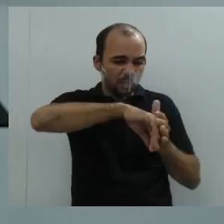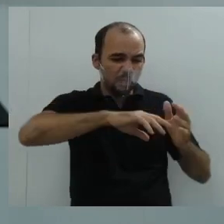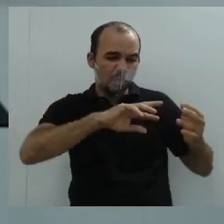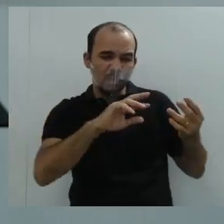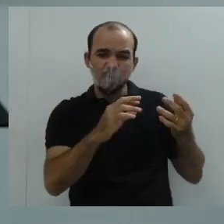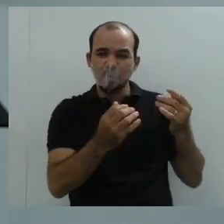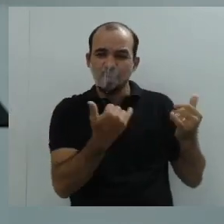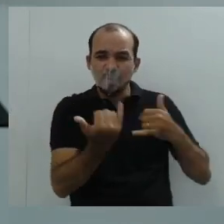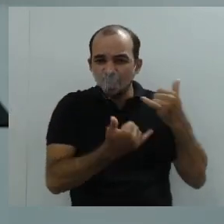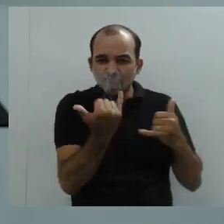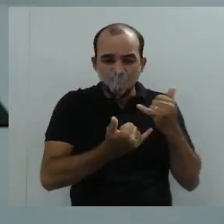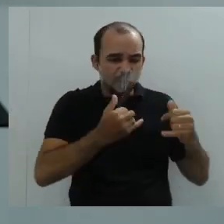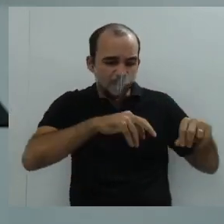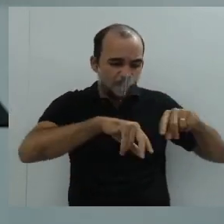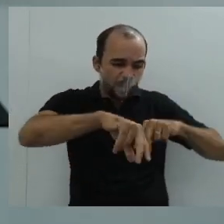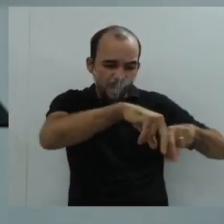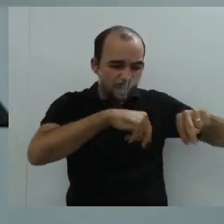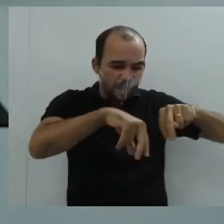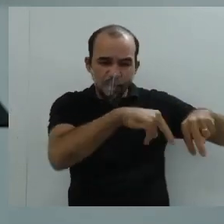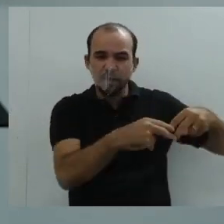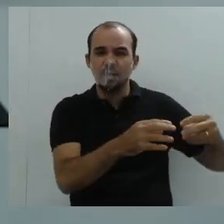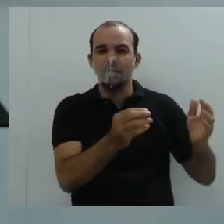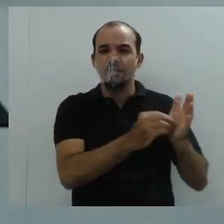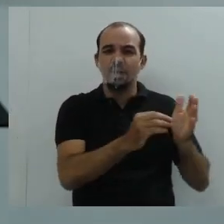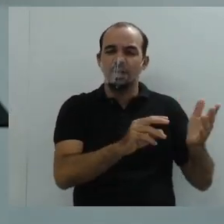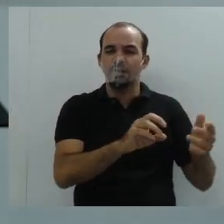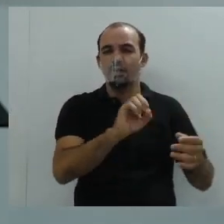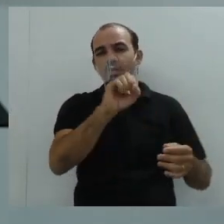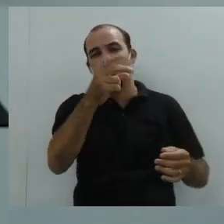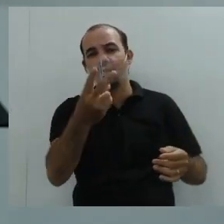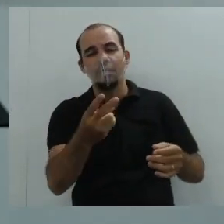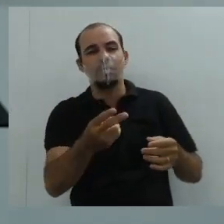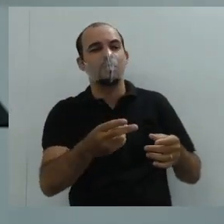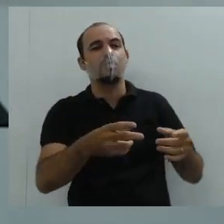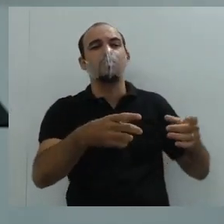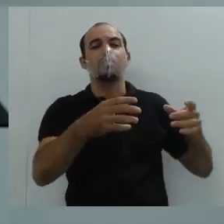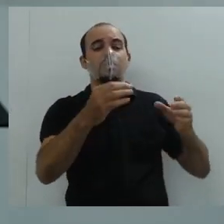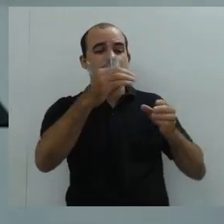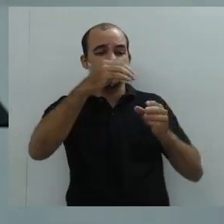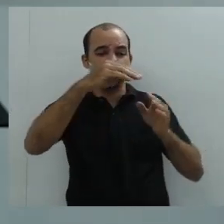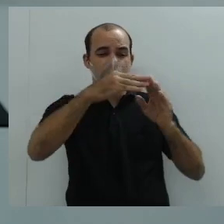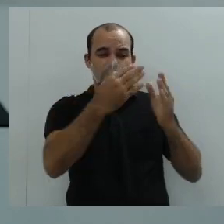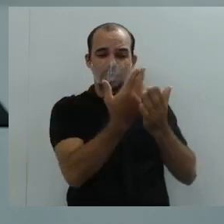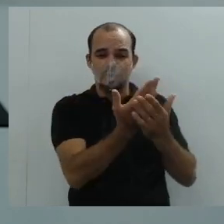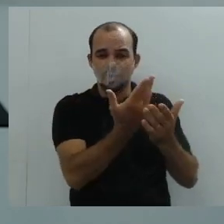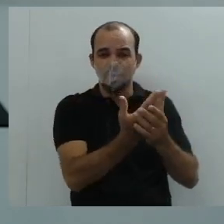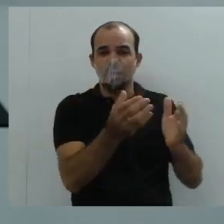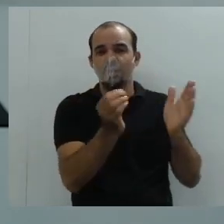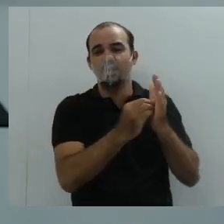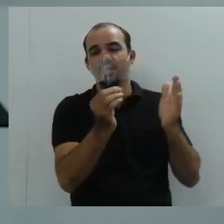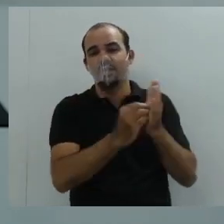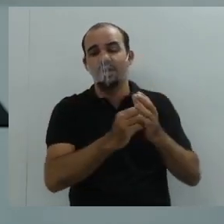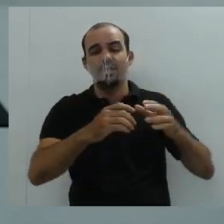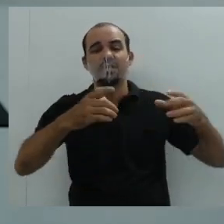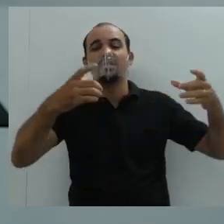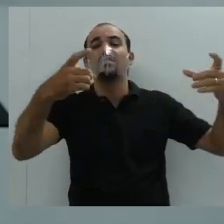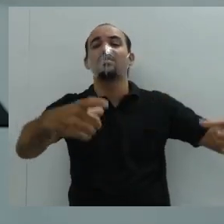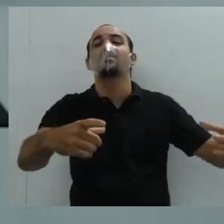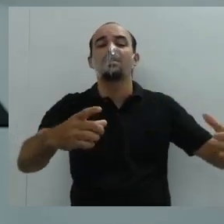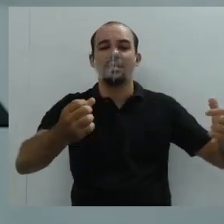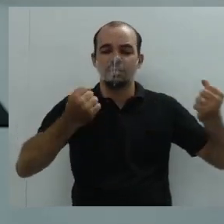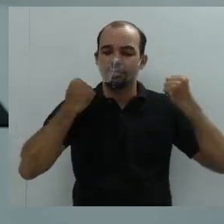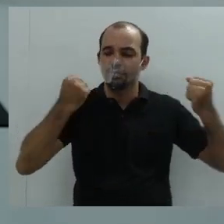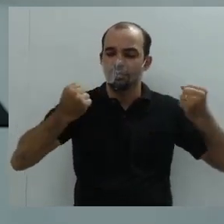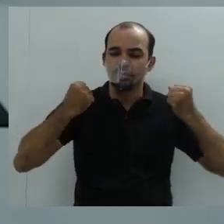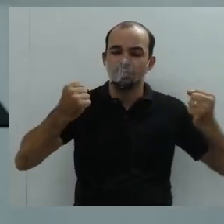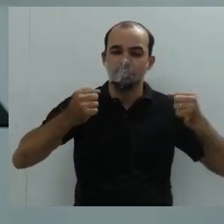para isso. Ou, as aulas de educação física, a gente não tem um lugar específico para poder praticar toda aquela